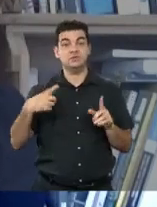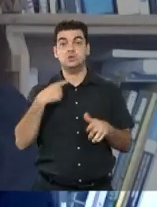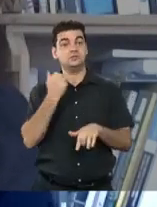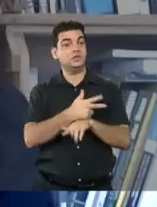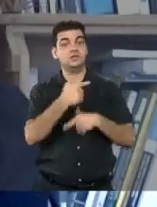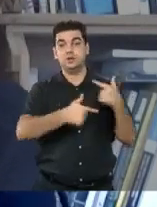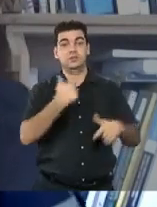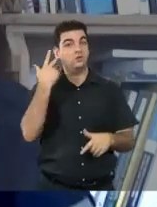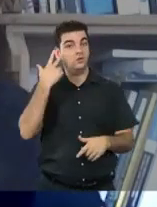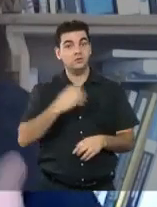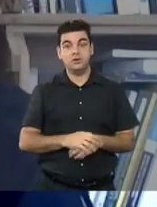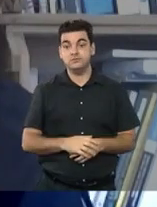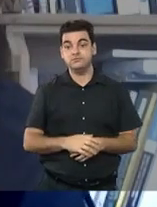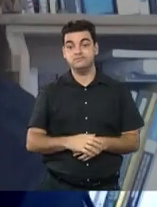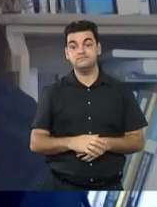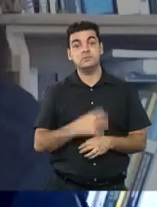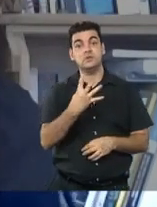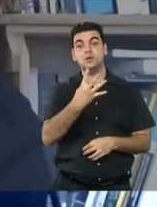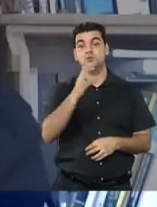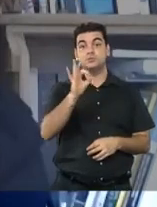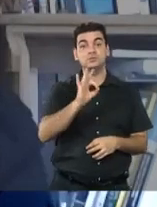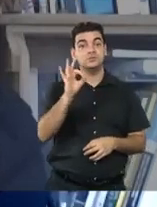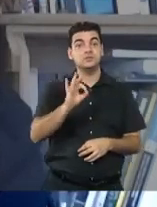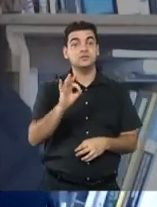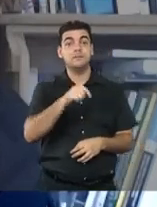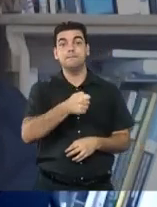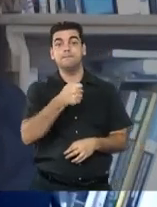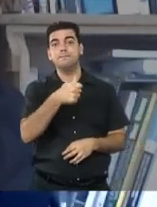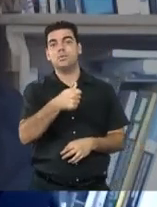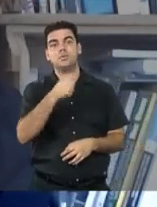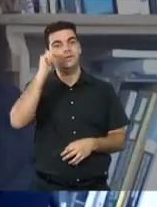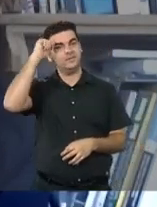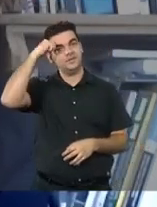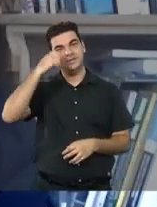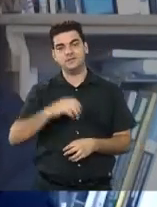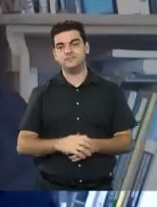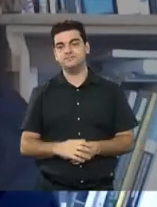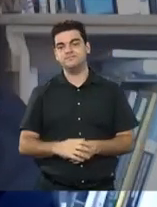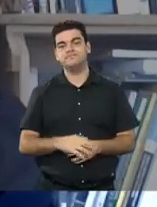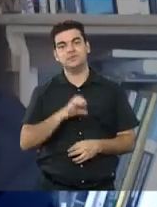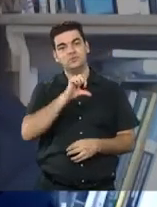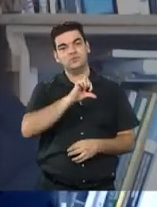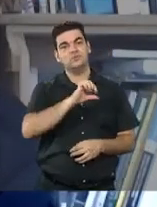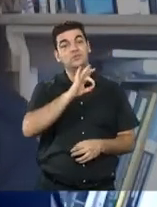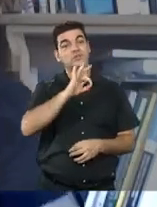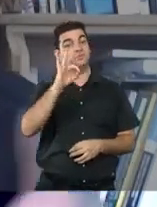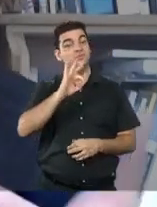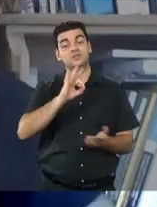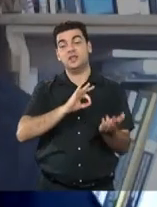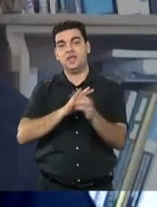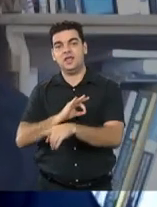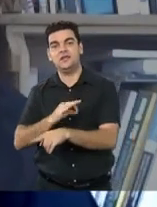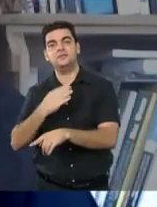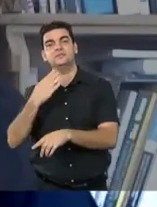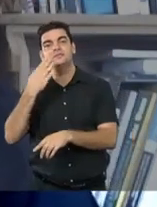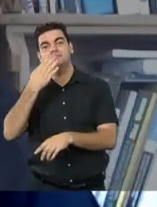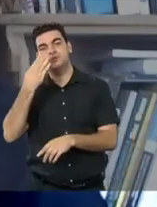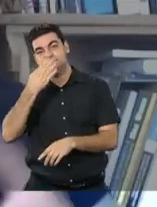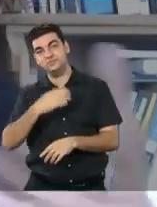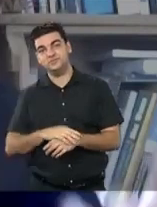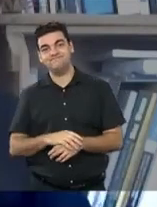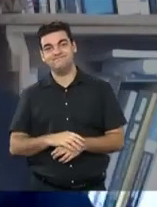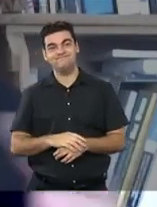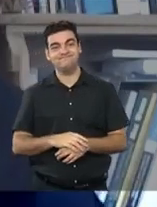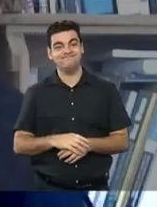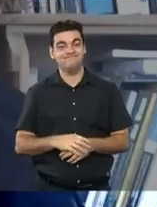estão no mercado formal. E desses 4%, raras são negras. 90% na prostituição. Aqui em Bala do Zonte,